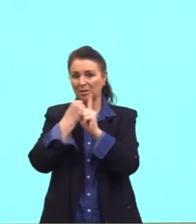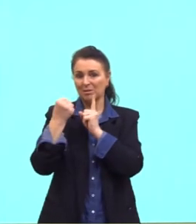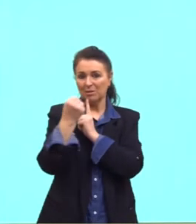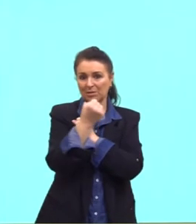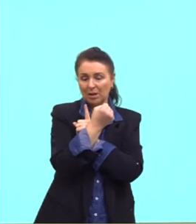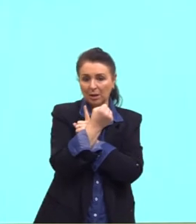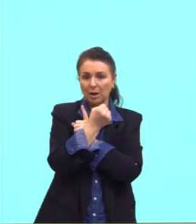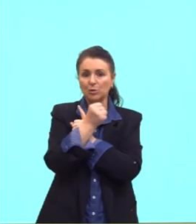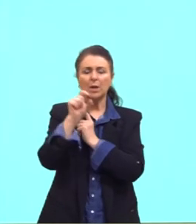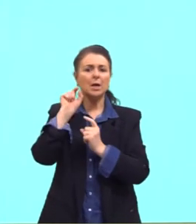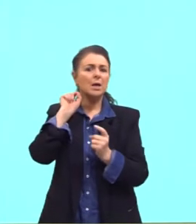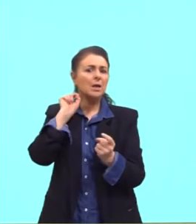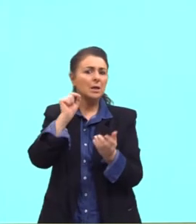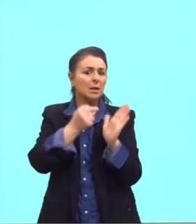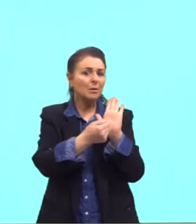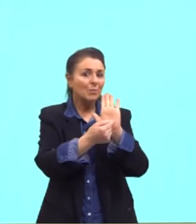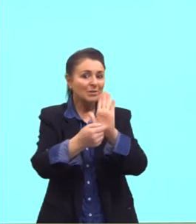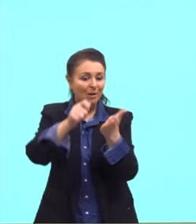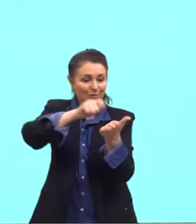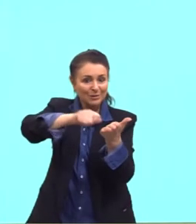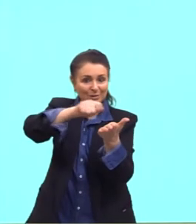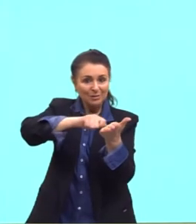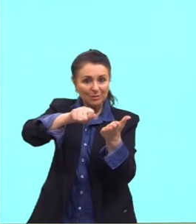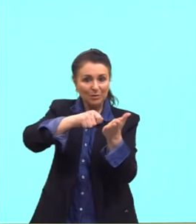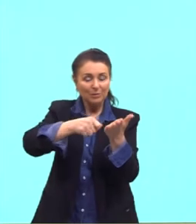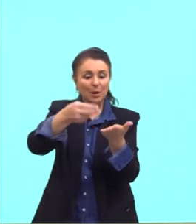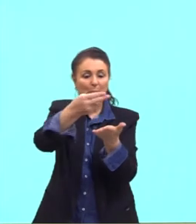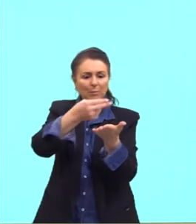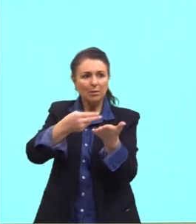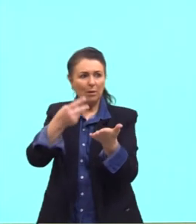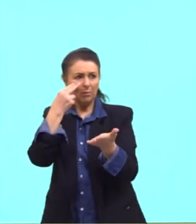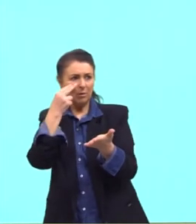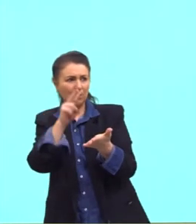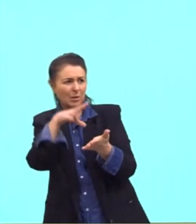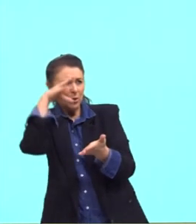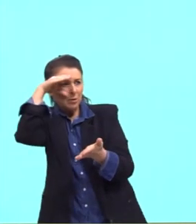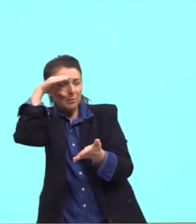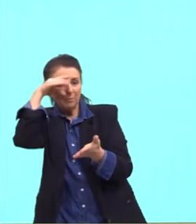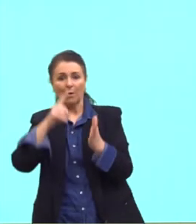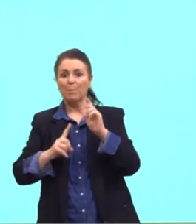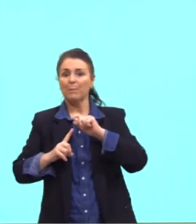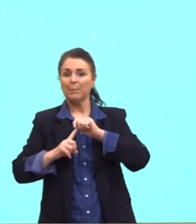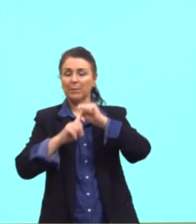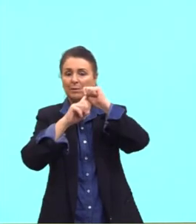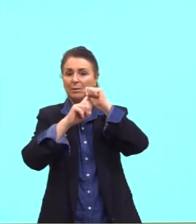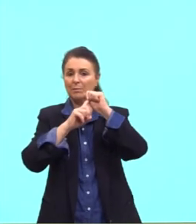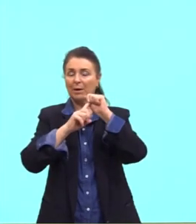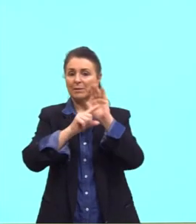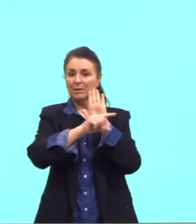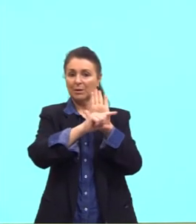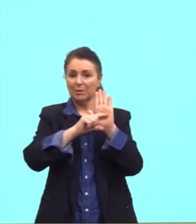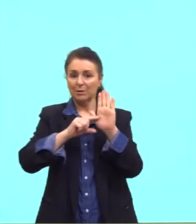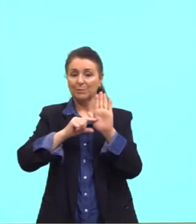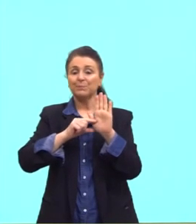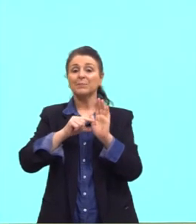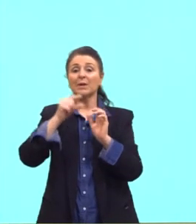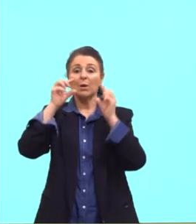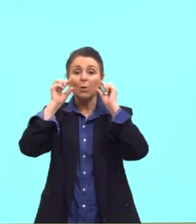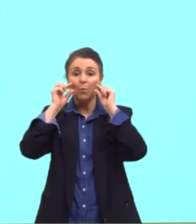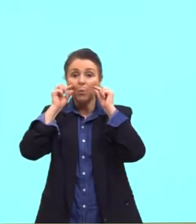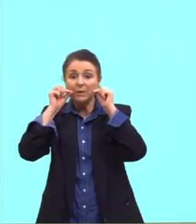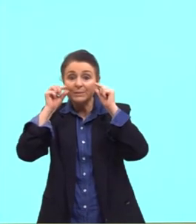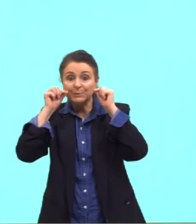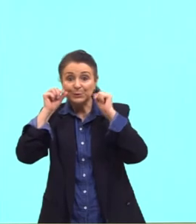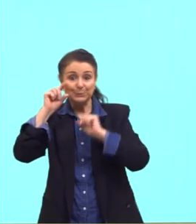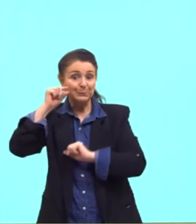pintores recriavam paisagens naturais, pintando aquilo que observavam. Principais autores e obras, a Luísa Azevedo,